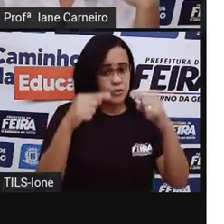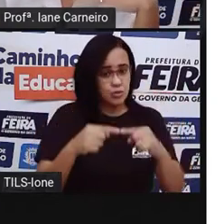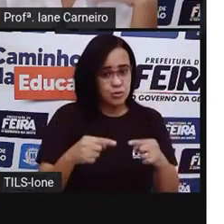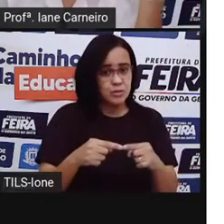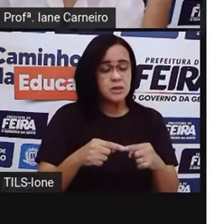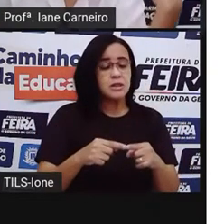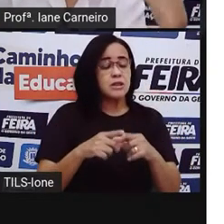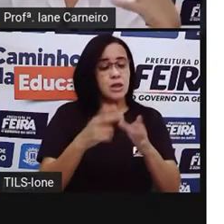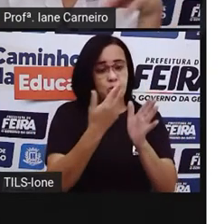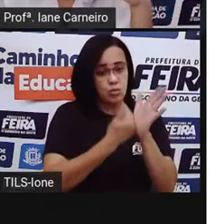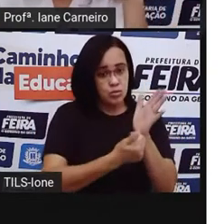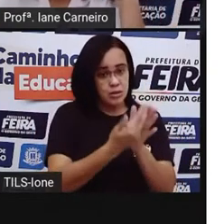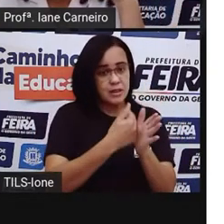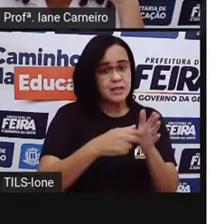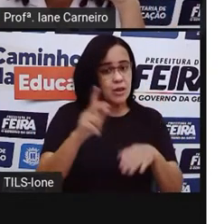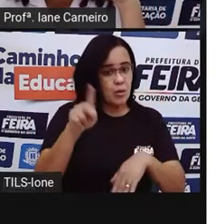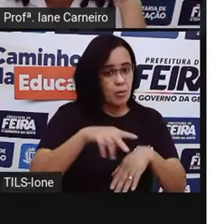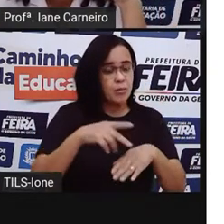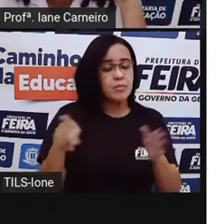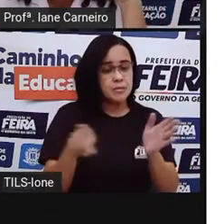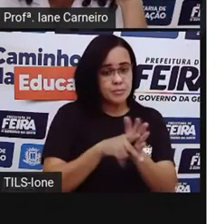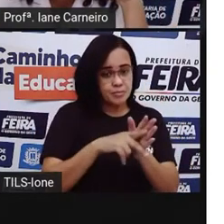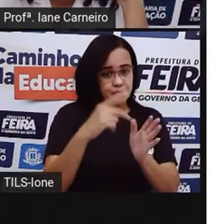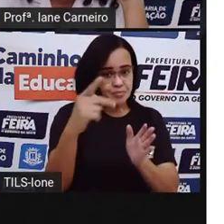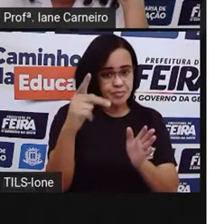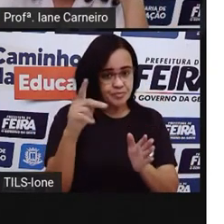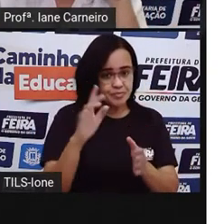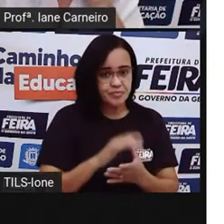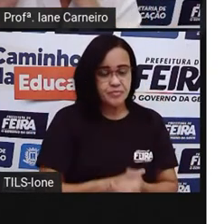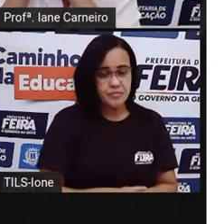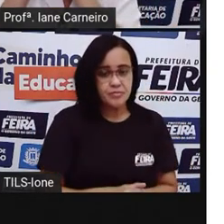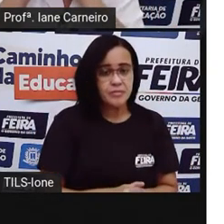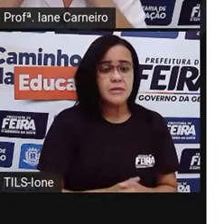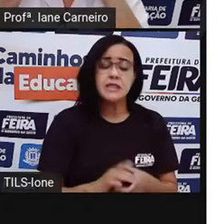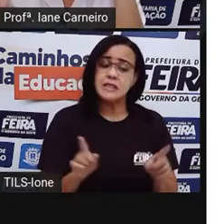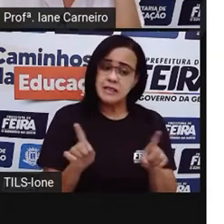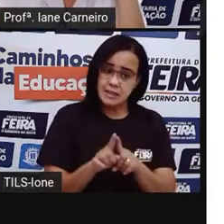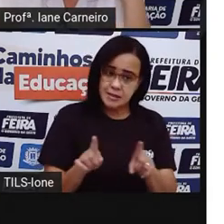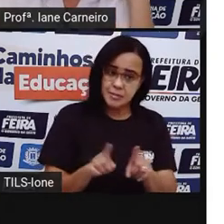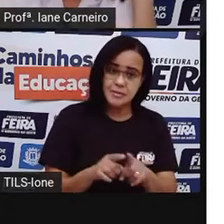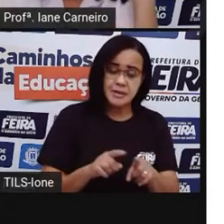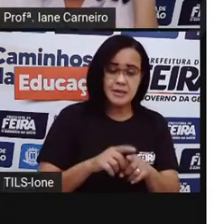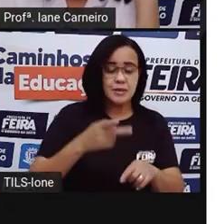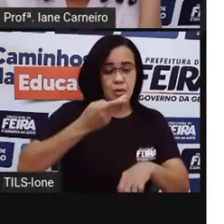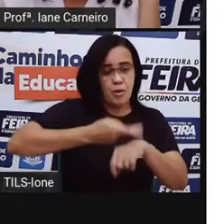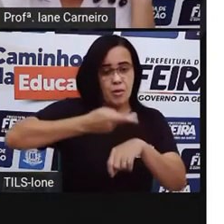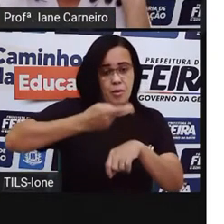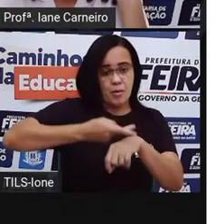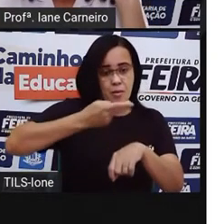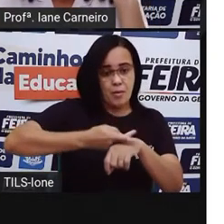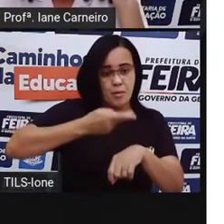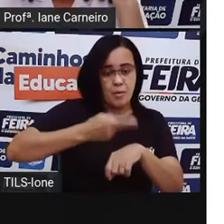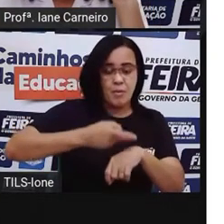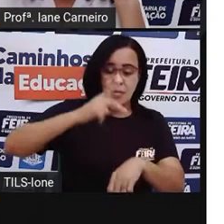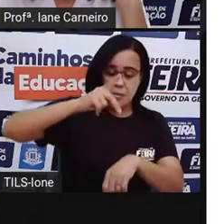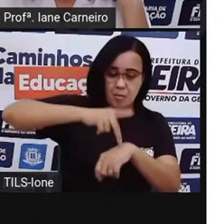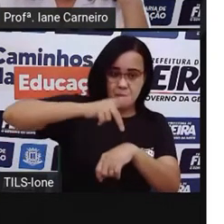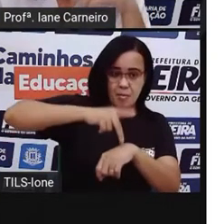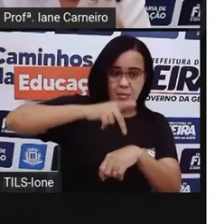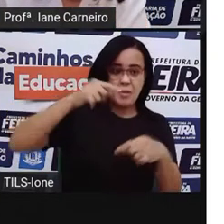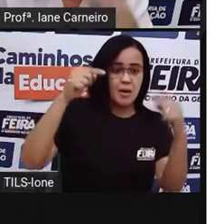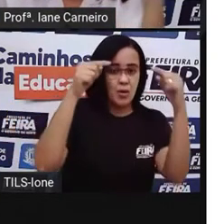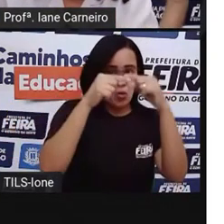católicas que eram feitas também usando, ó, o mosaico, tá vendo? Várias pedrinhas coladinhas ali e a gente vê pedrinhas, ó,